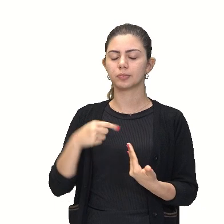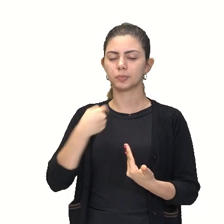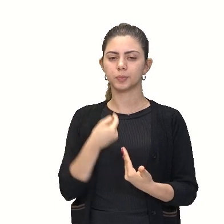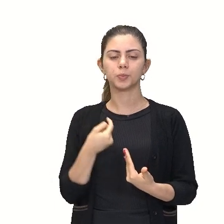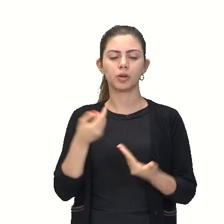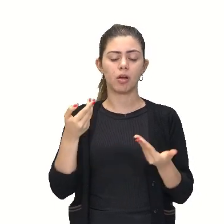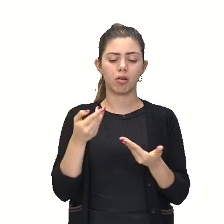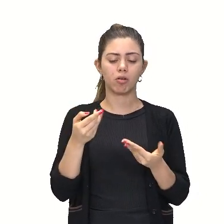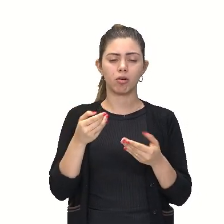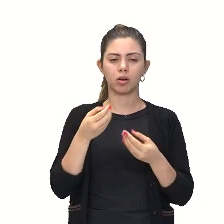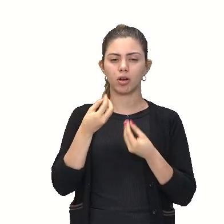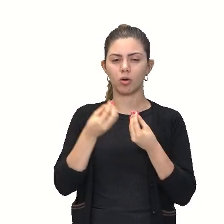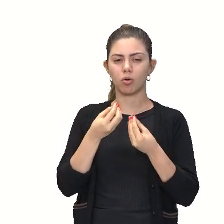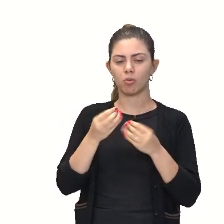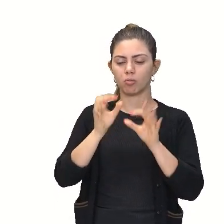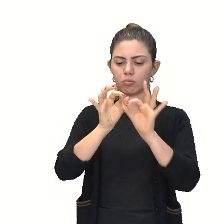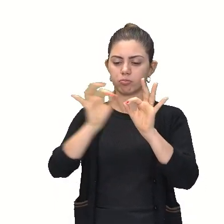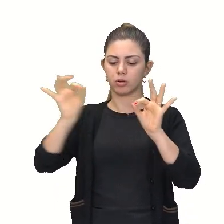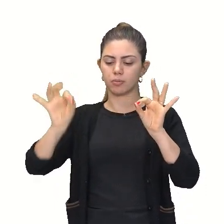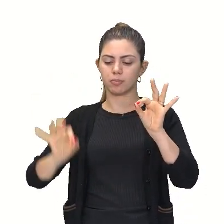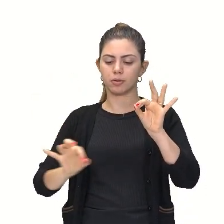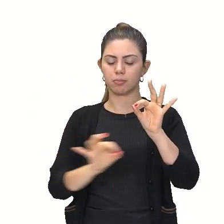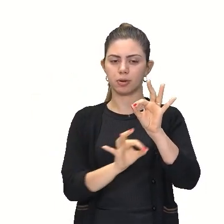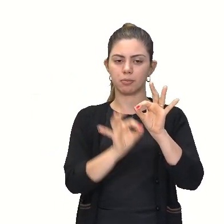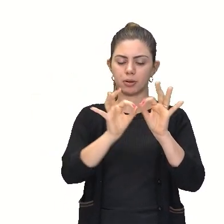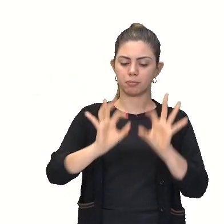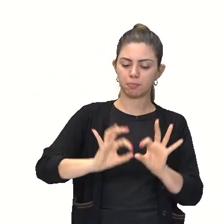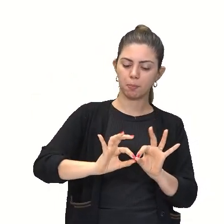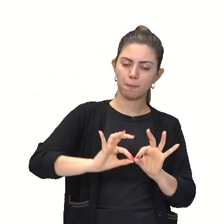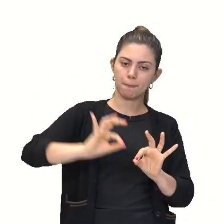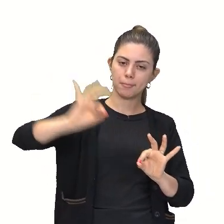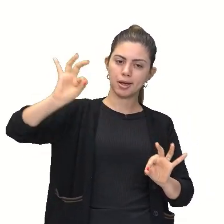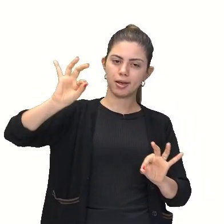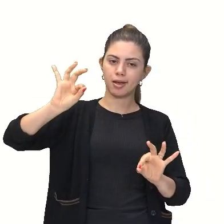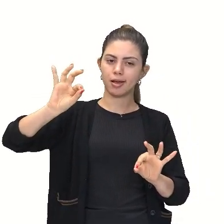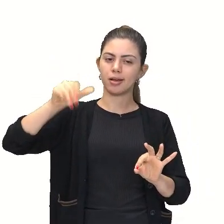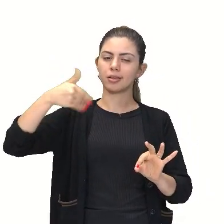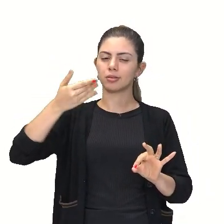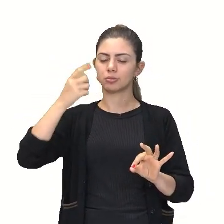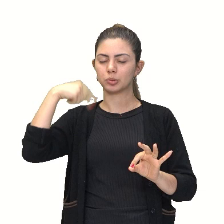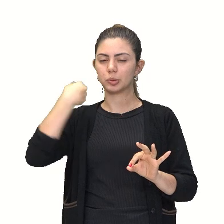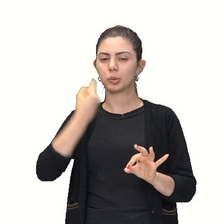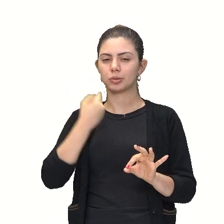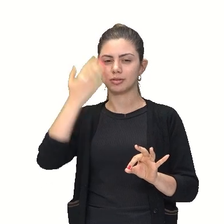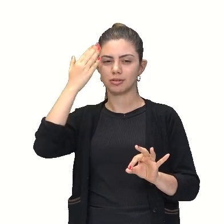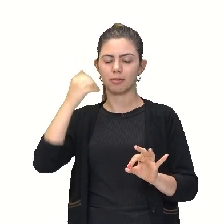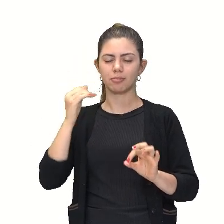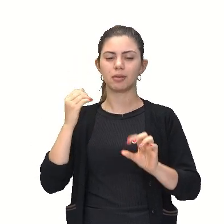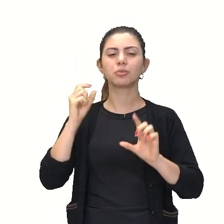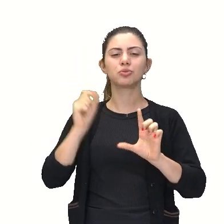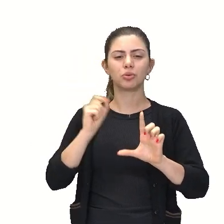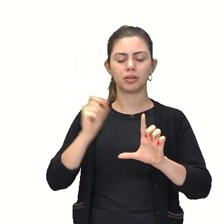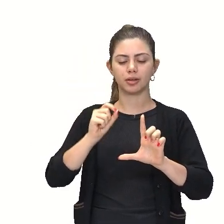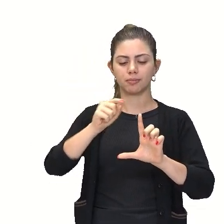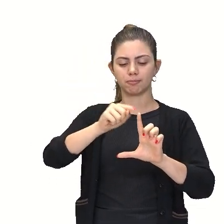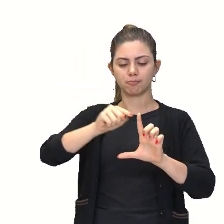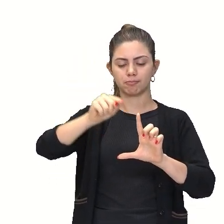essa diagonal, olha só, pessoal, isso aqui eu já sei que é igual a isto aqui, ó.